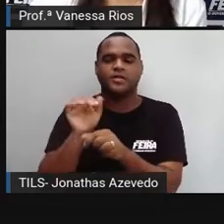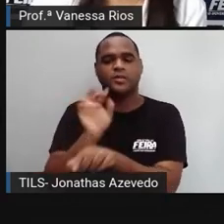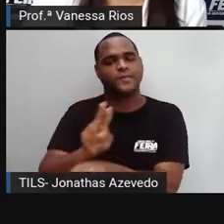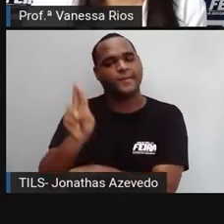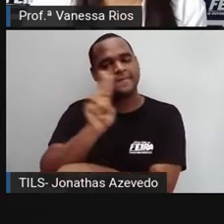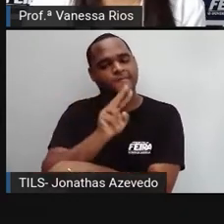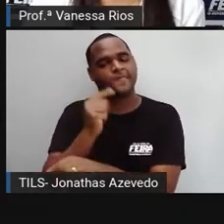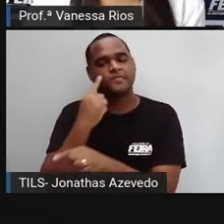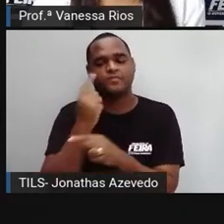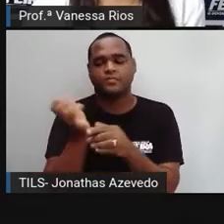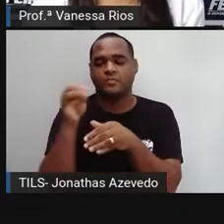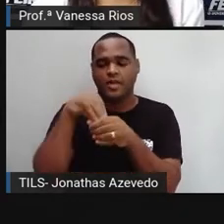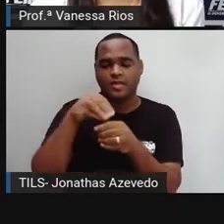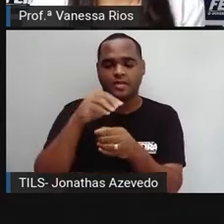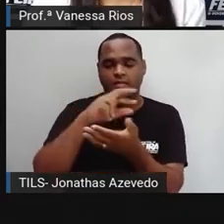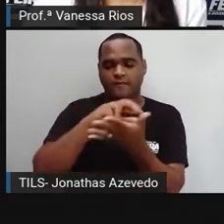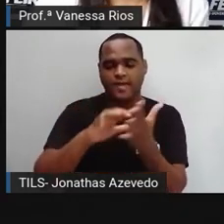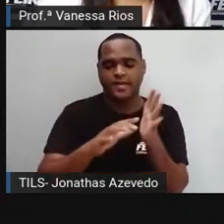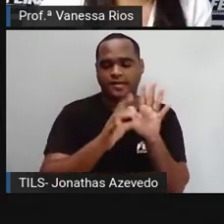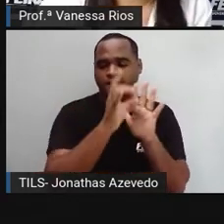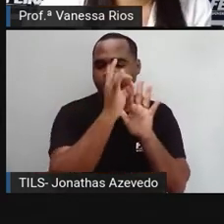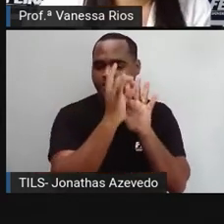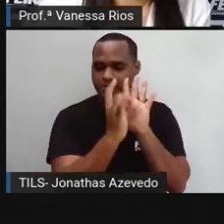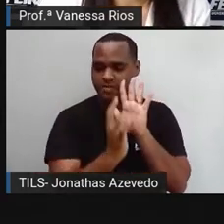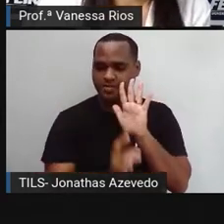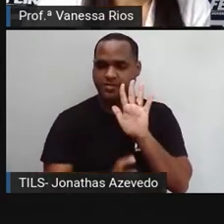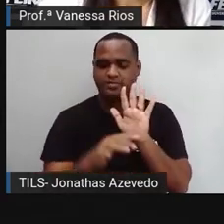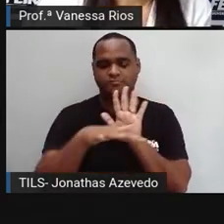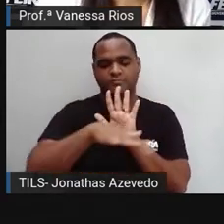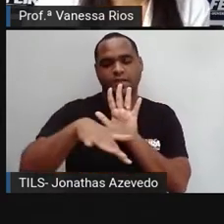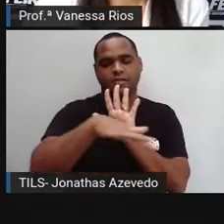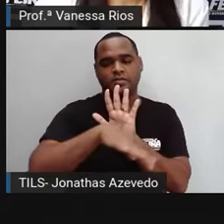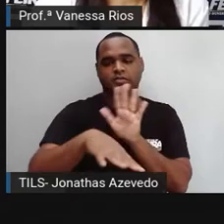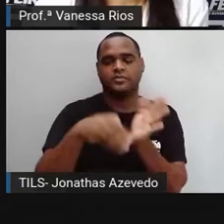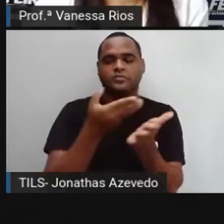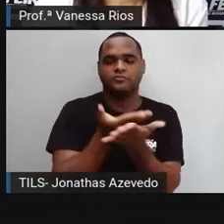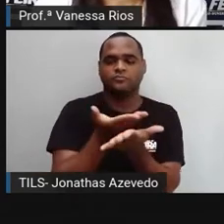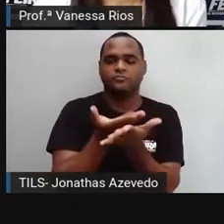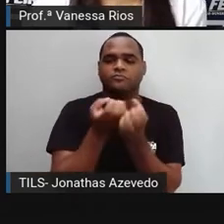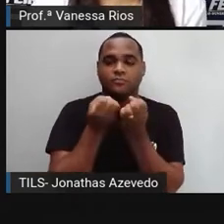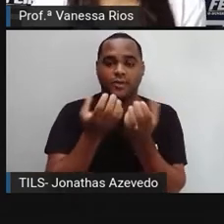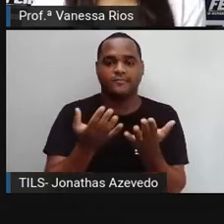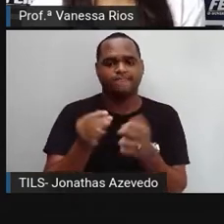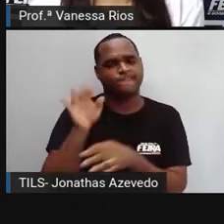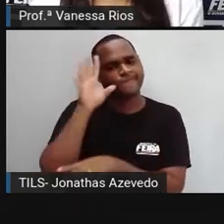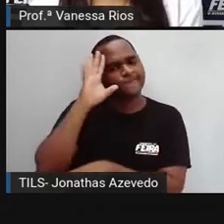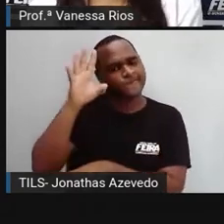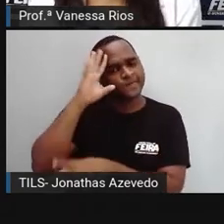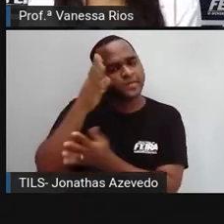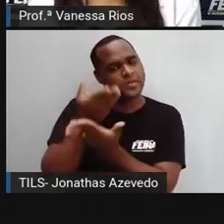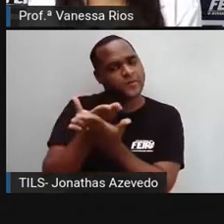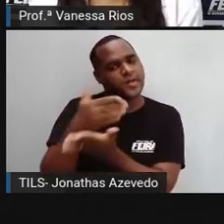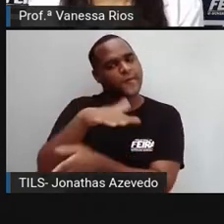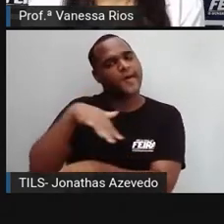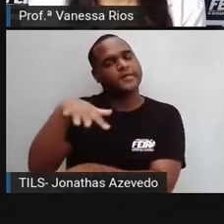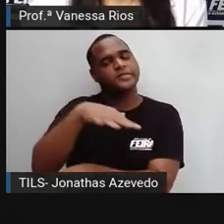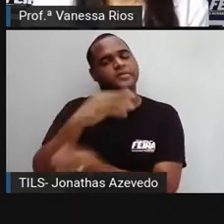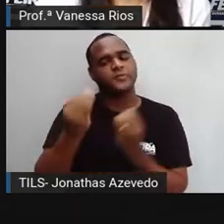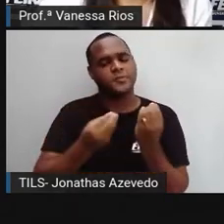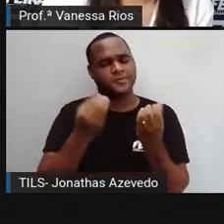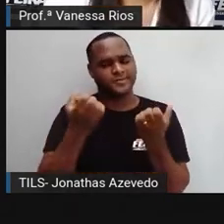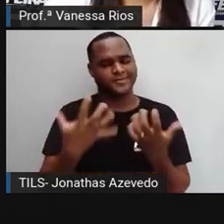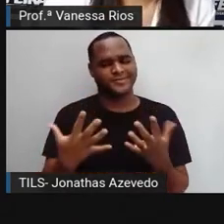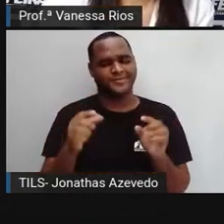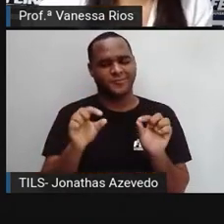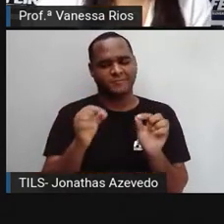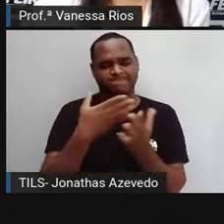atribuídos a conteúdos no espaço escolar. Mas aí quando a gente pensa em educação financeira, a gente começa